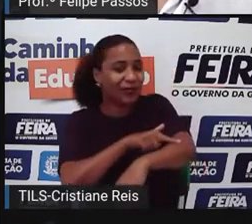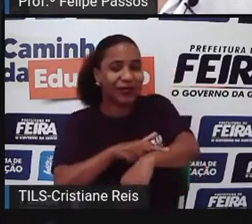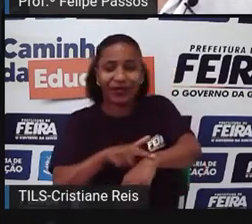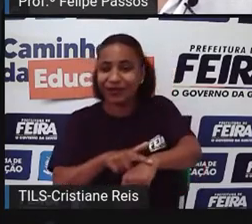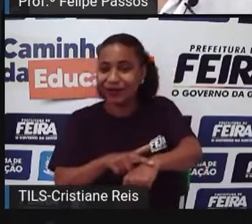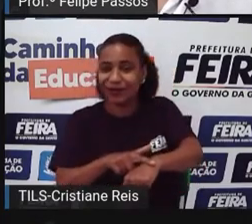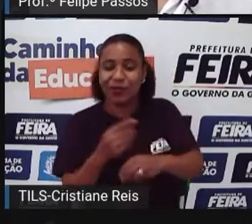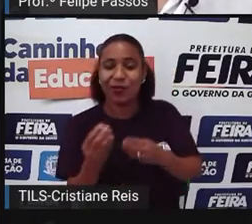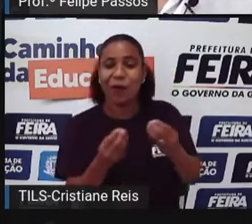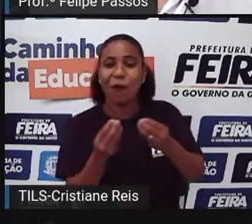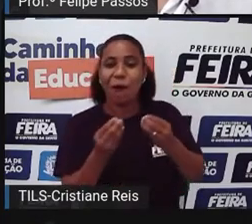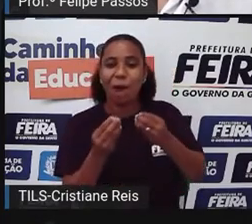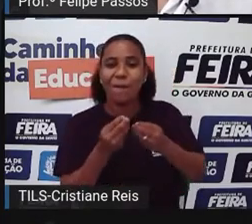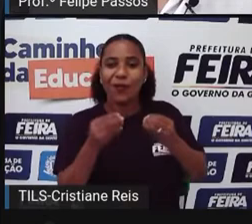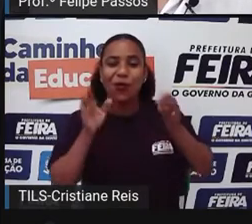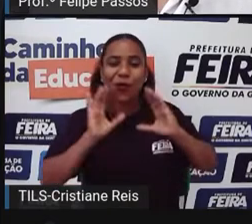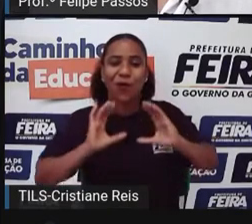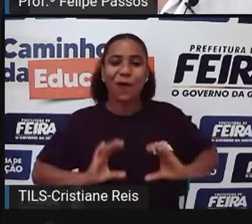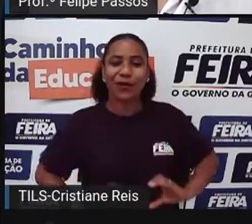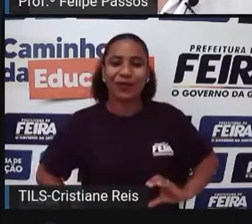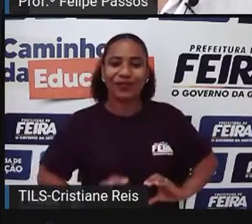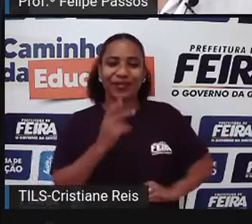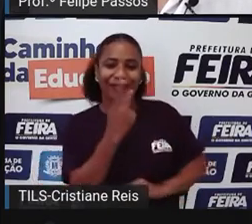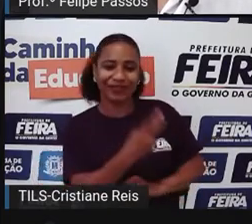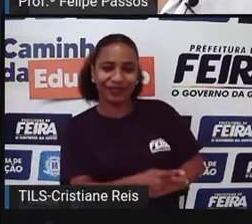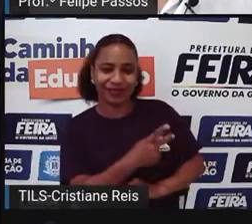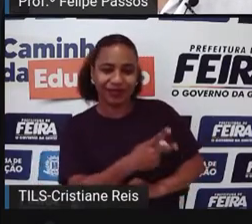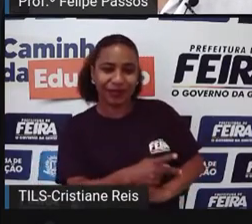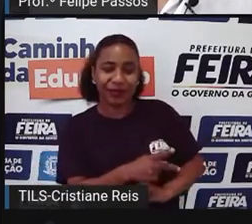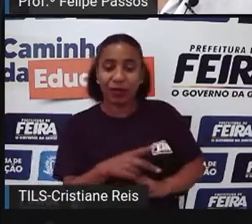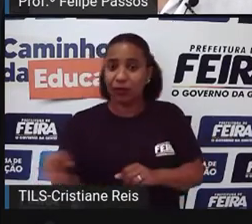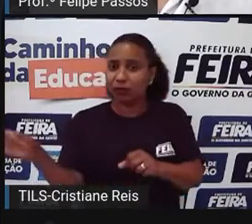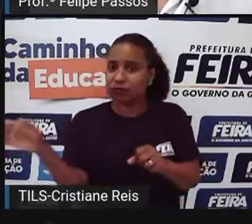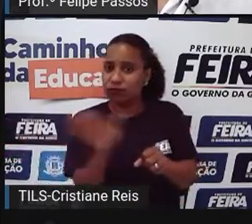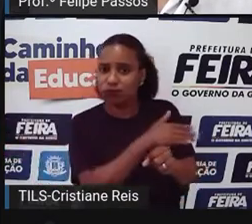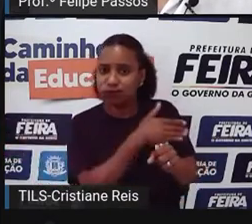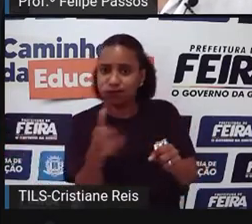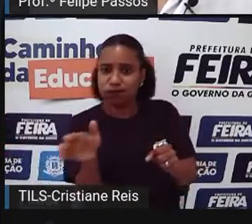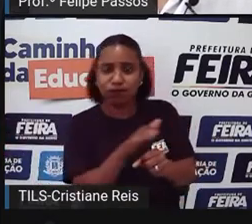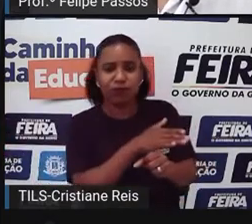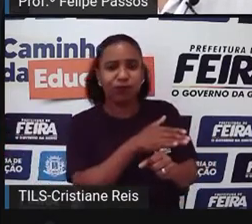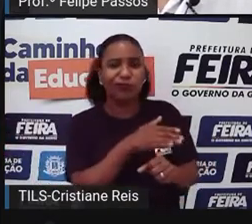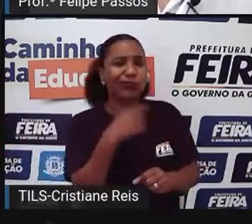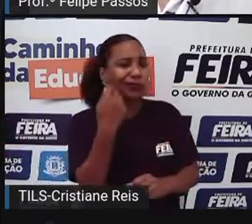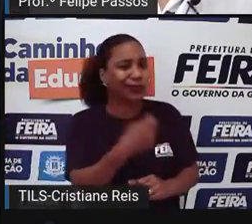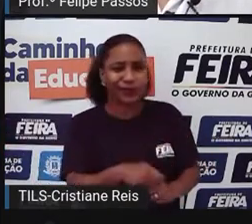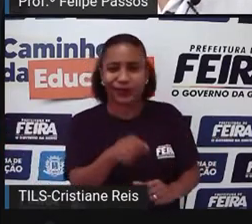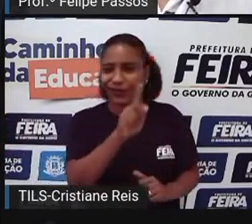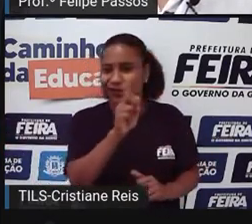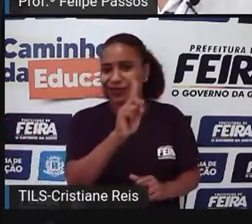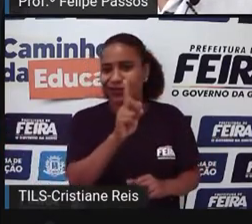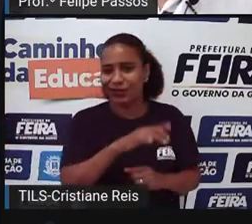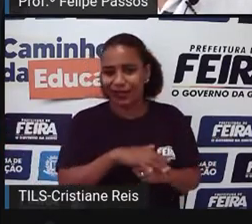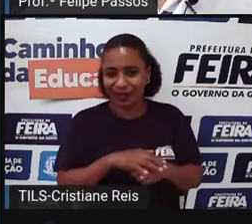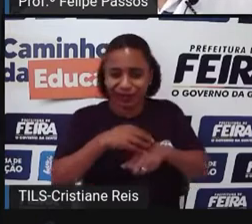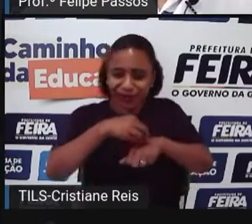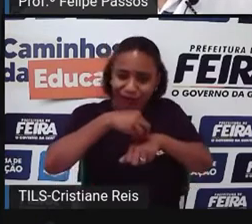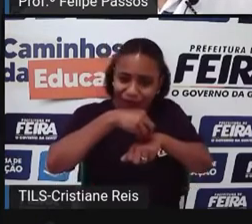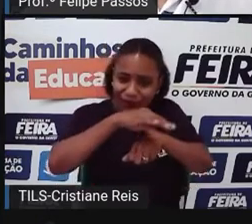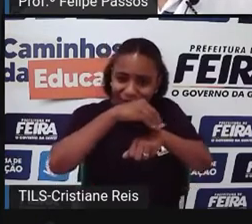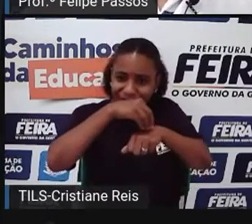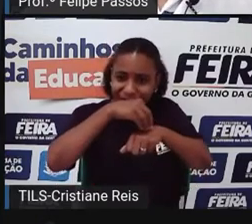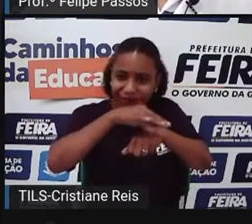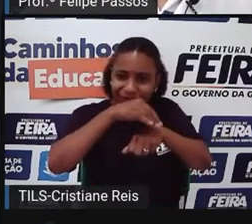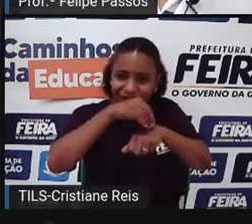é necessário Você bater no animal Agredir o animal Para ensiná-lo Ao contrário Existem métodos Facílimos